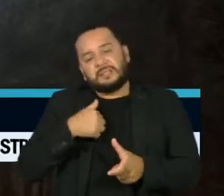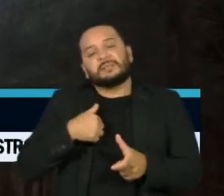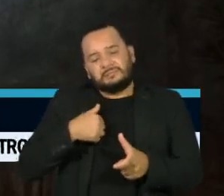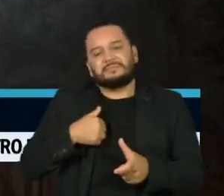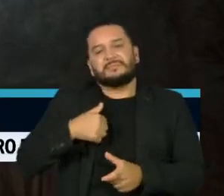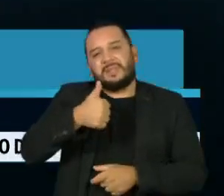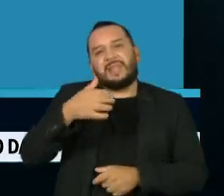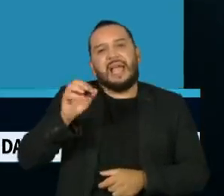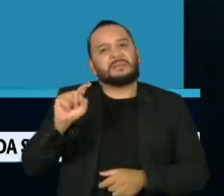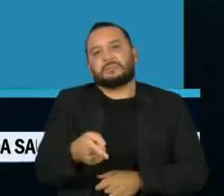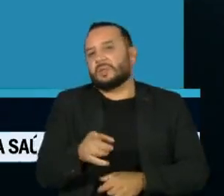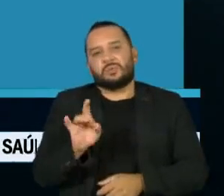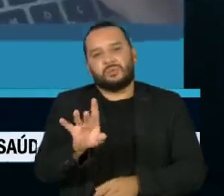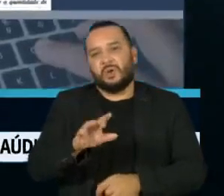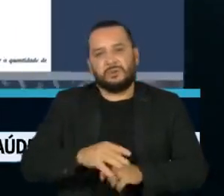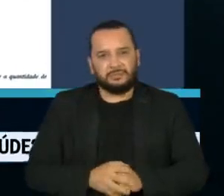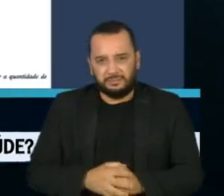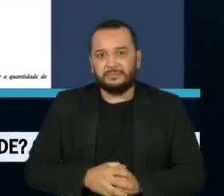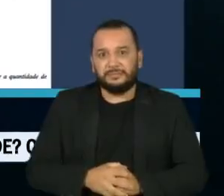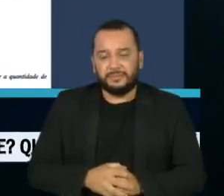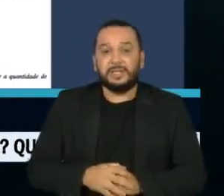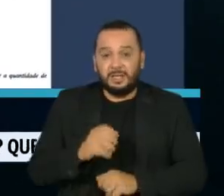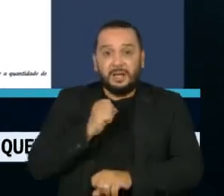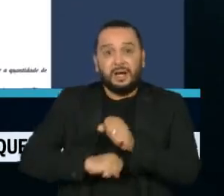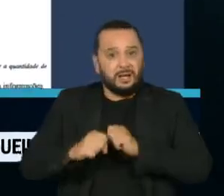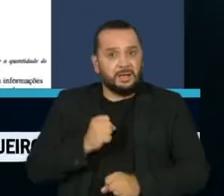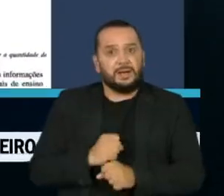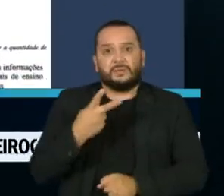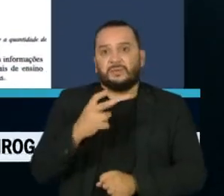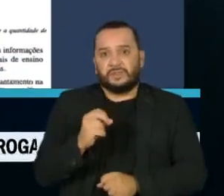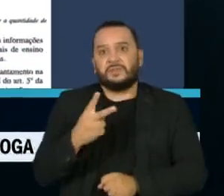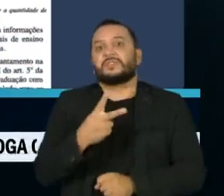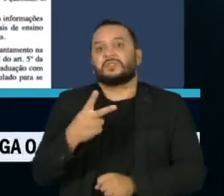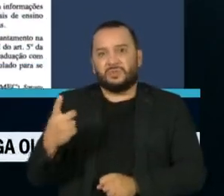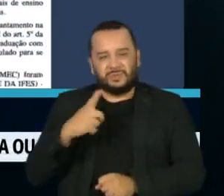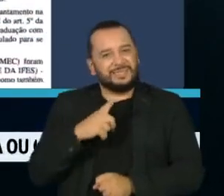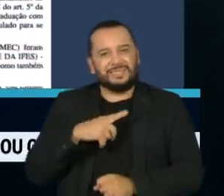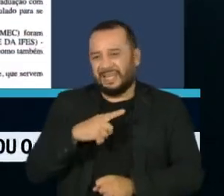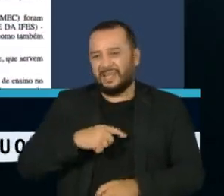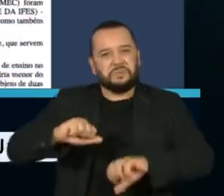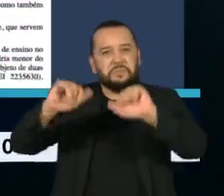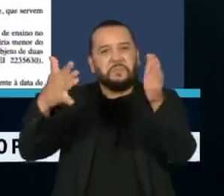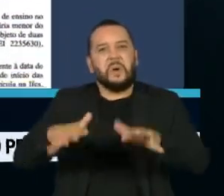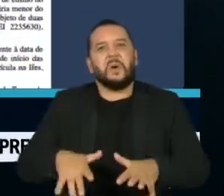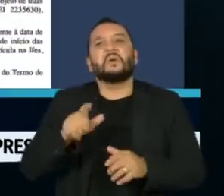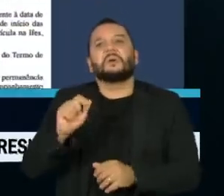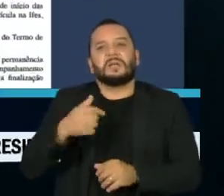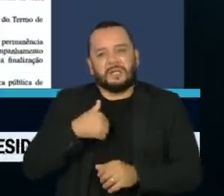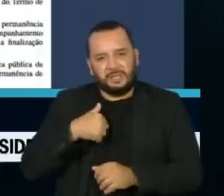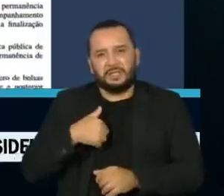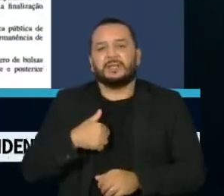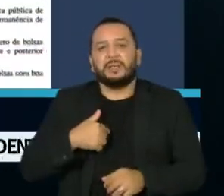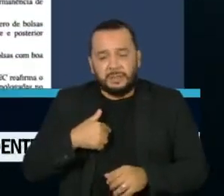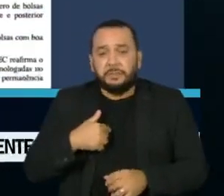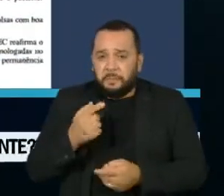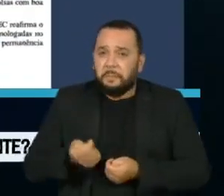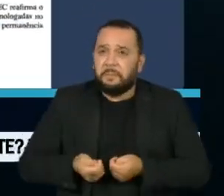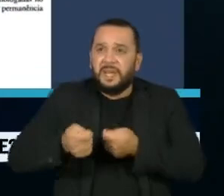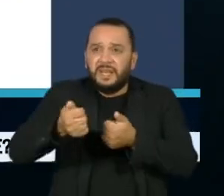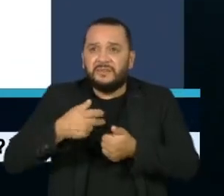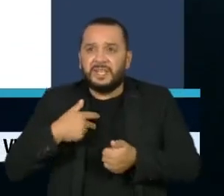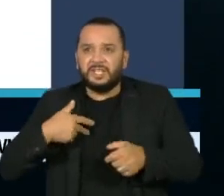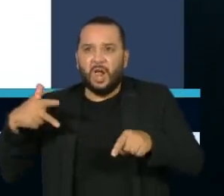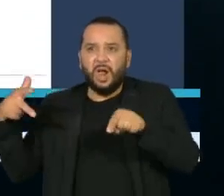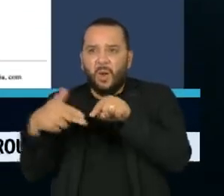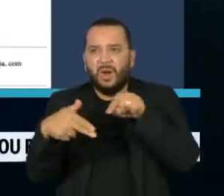caindo para 10 mil. Ainda em 2021, houve um dos retrocessos mais recentes, o corte de diversas bolsas em todo